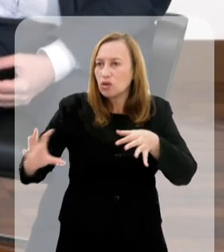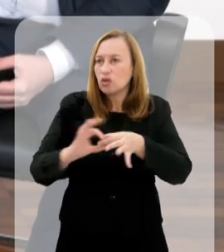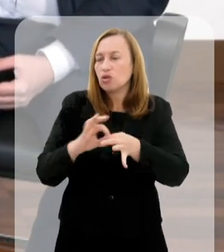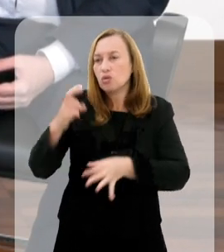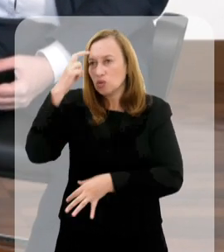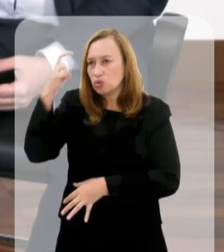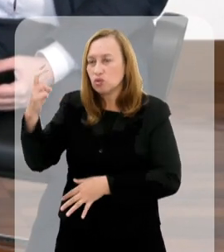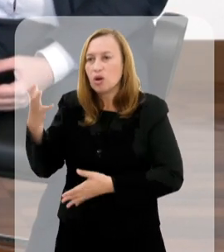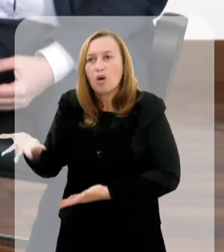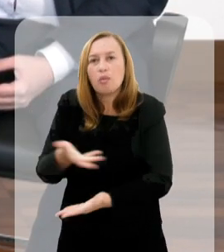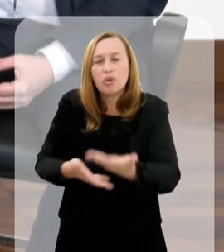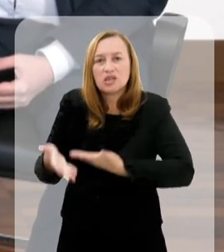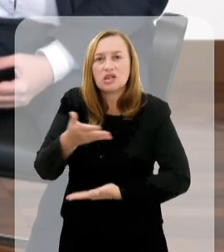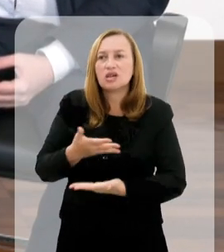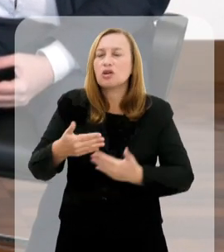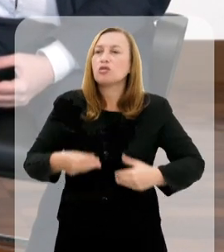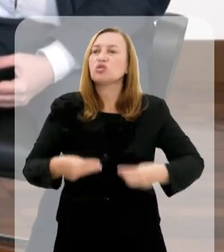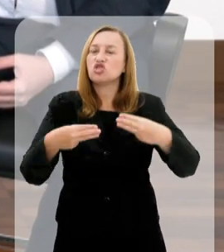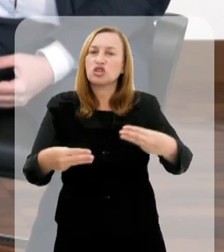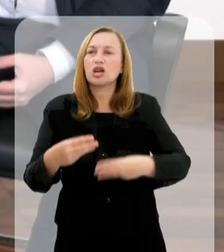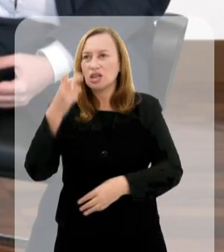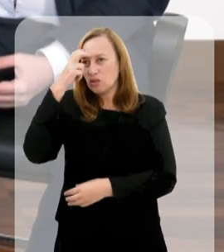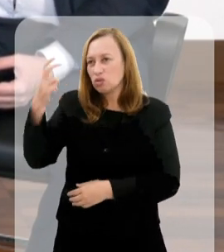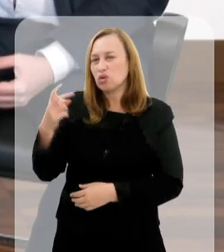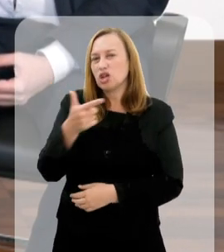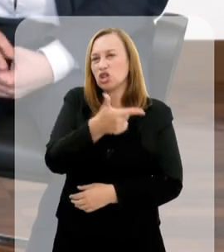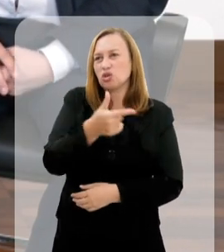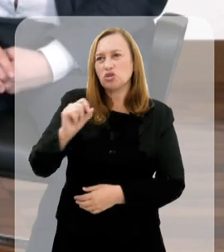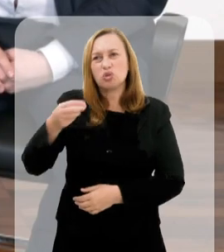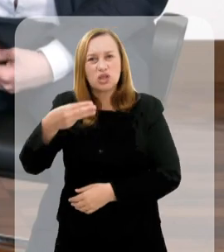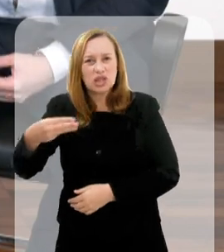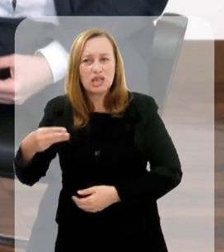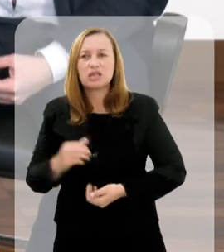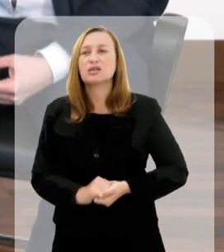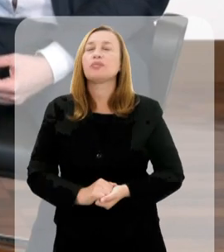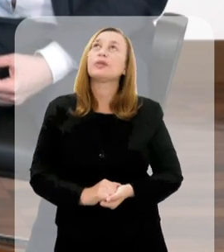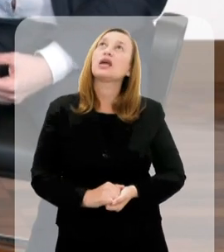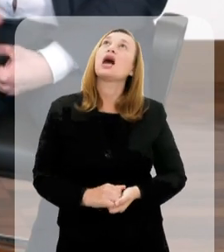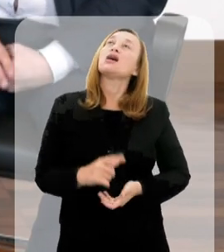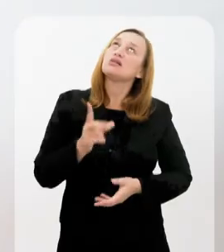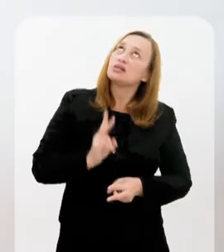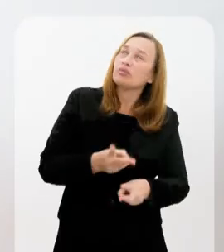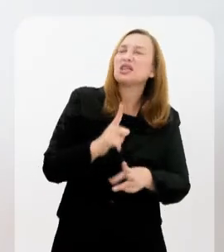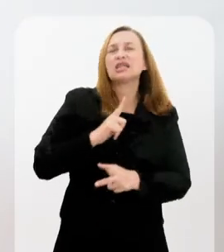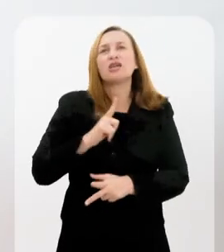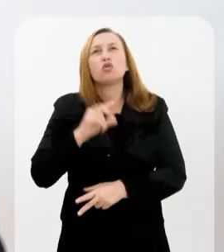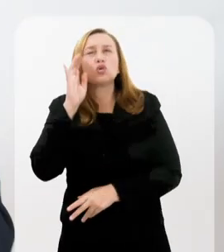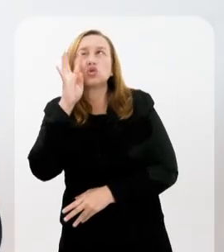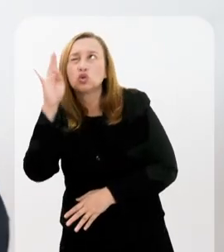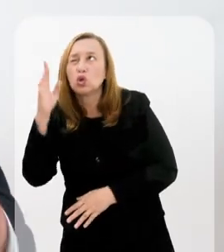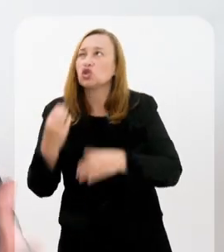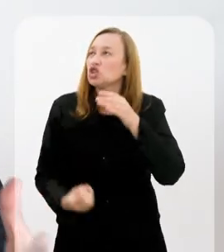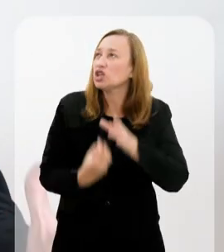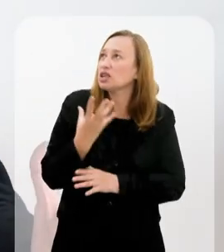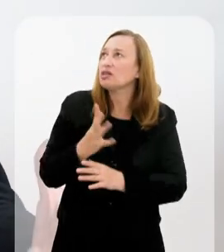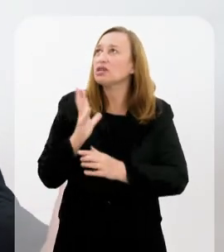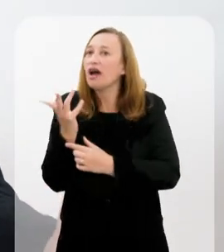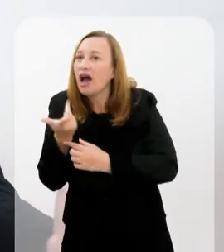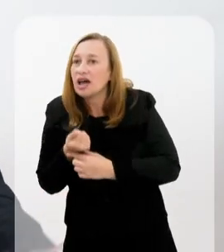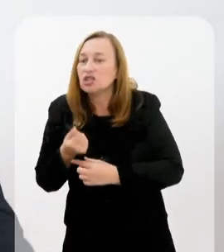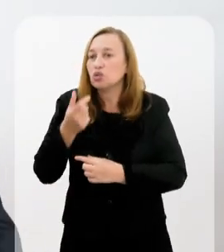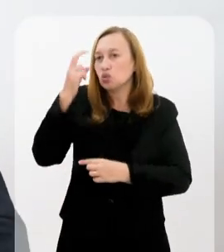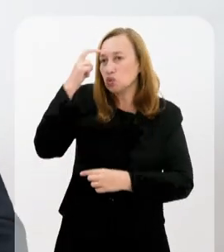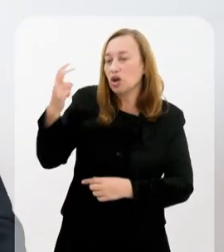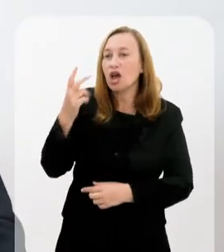Tecnológica em Cultura. Foi uma parceria com o Ministério da Cultura, isso em 2013, e a gente sempre teve o sonho de criar esse